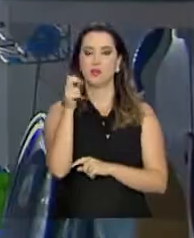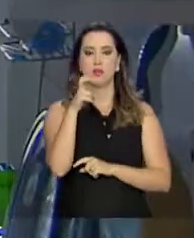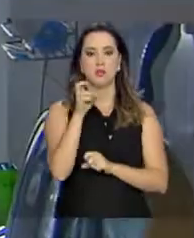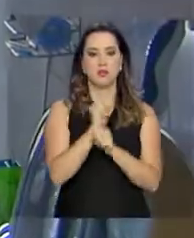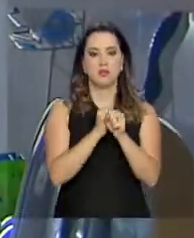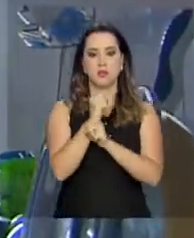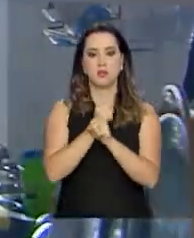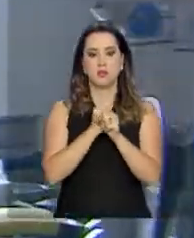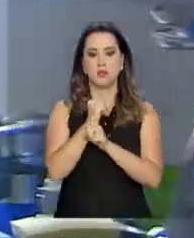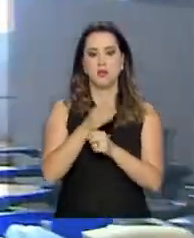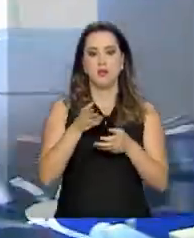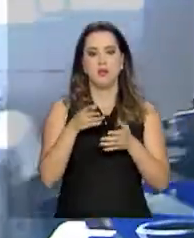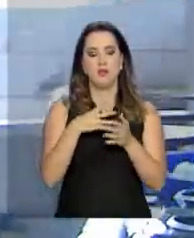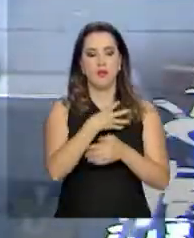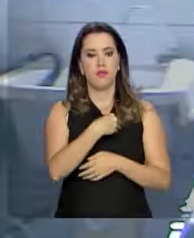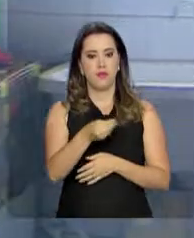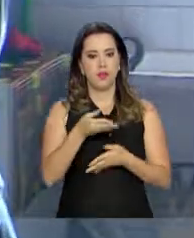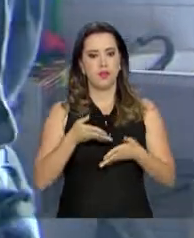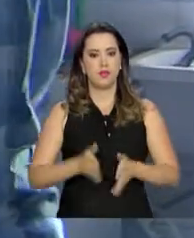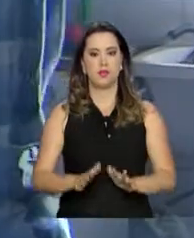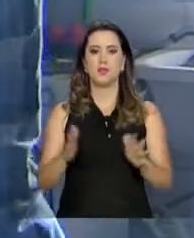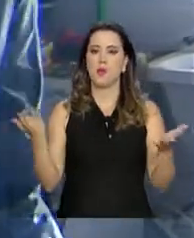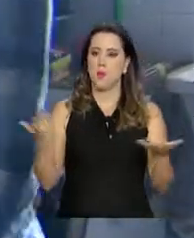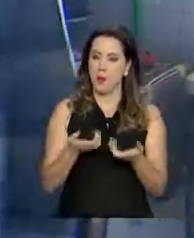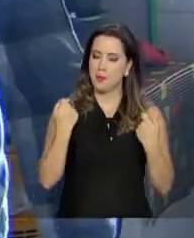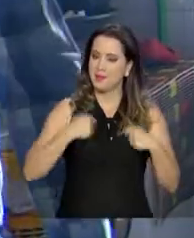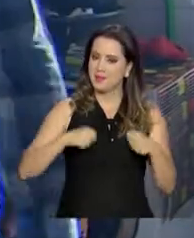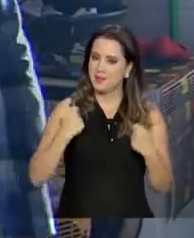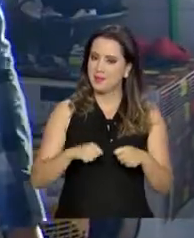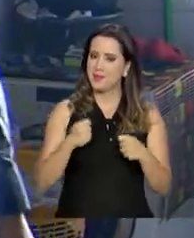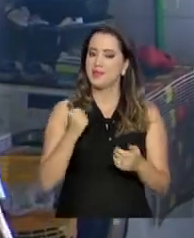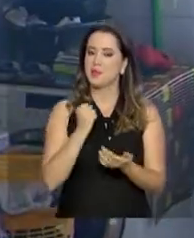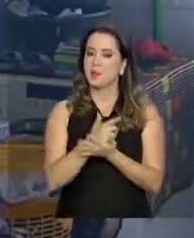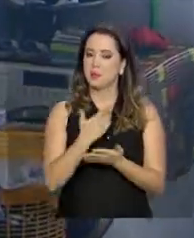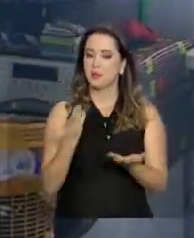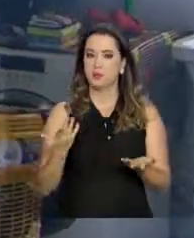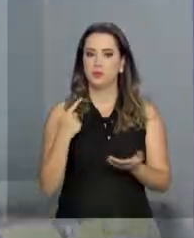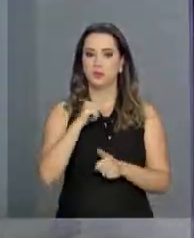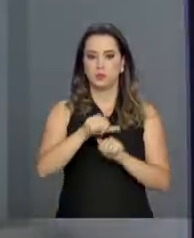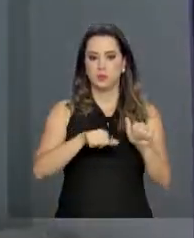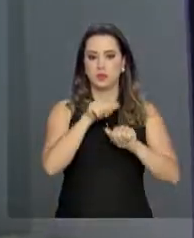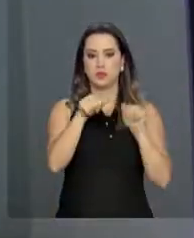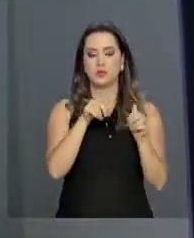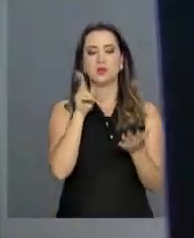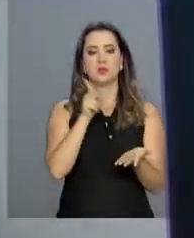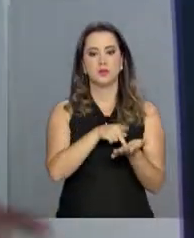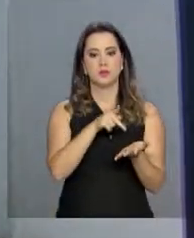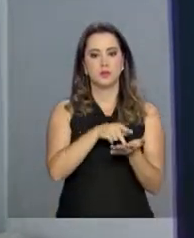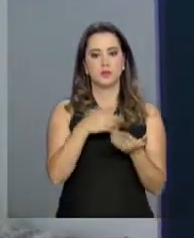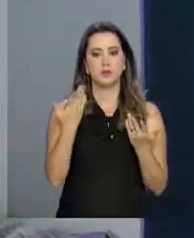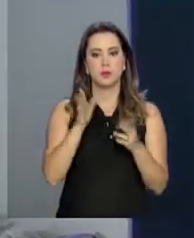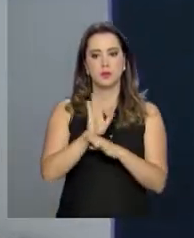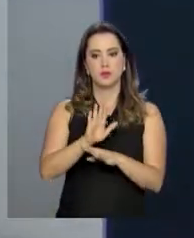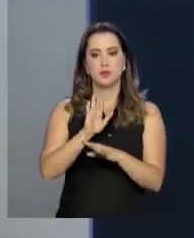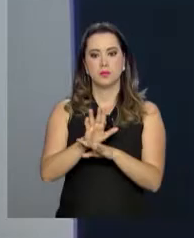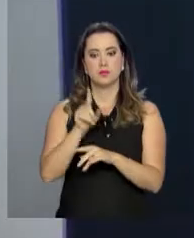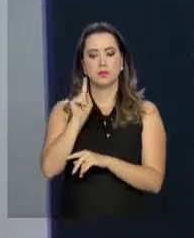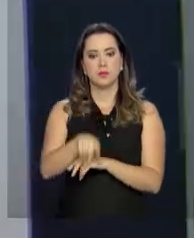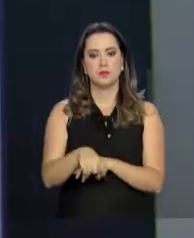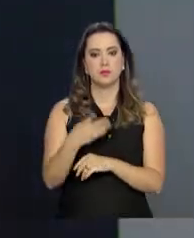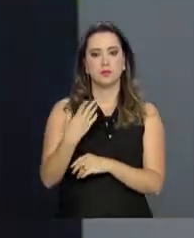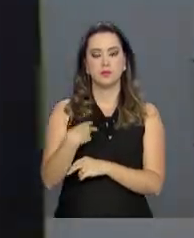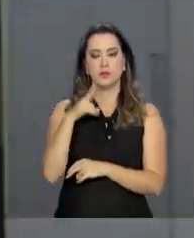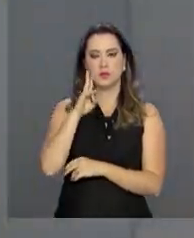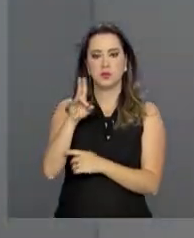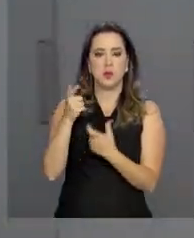anos. Quando o filho nasceu, veio a motivação que faltava. E para tornar o projeto realidade, a contribuição veio de